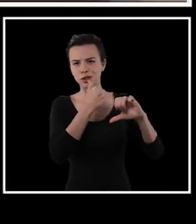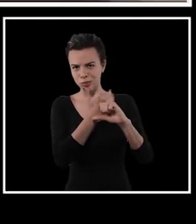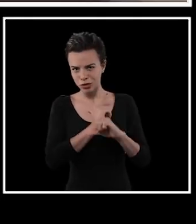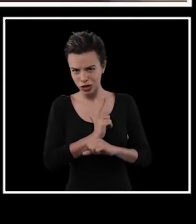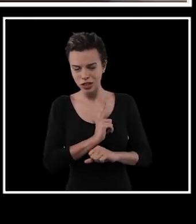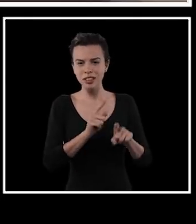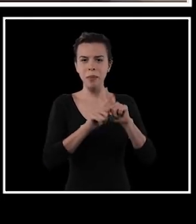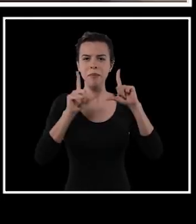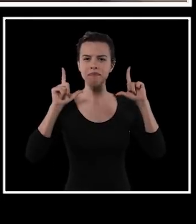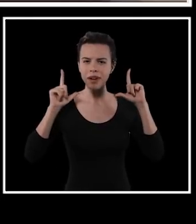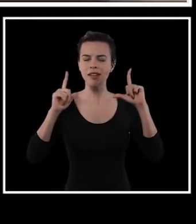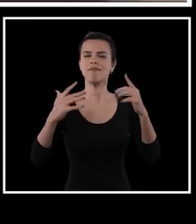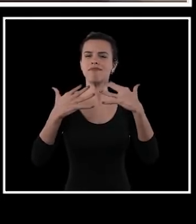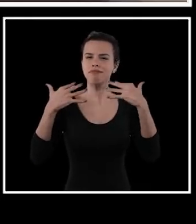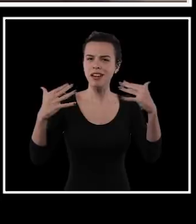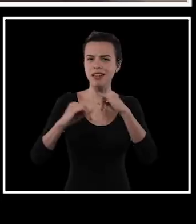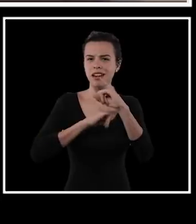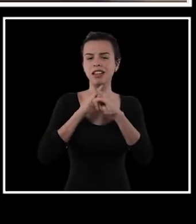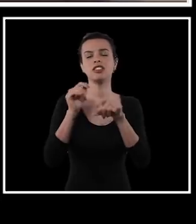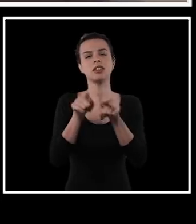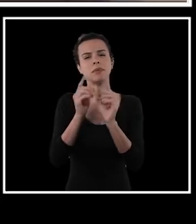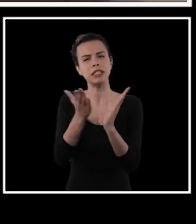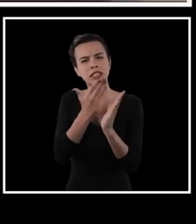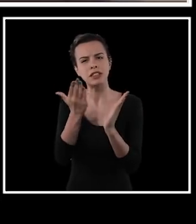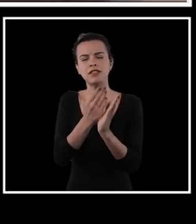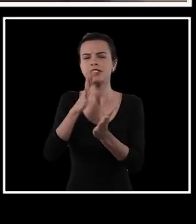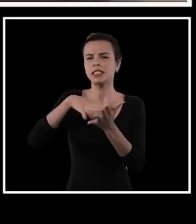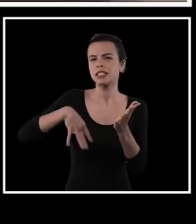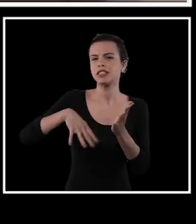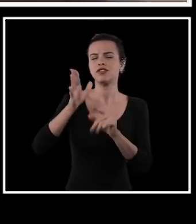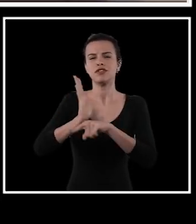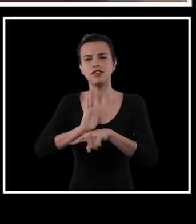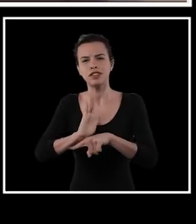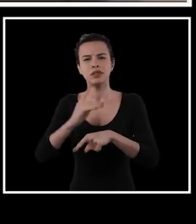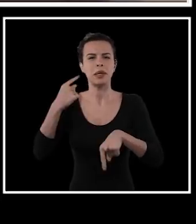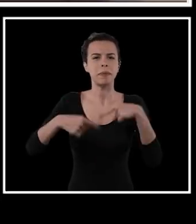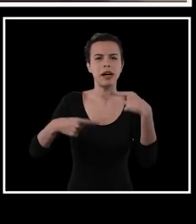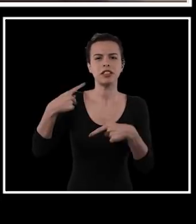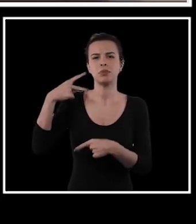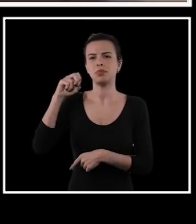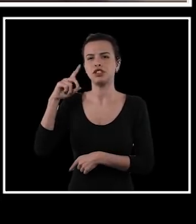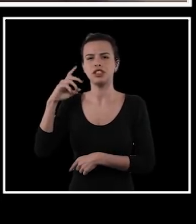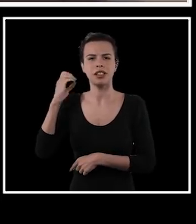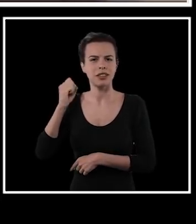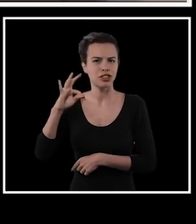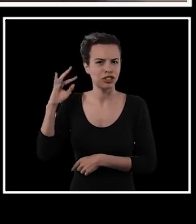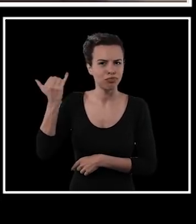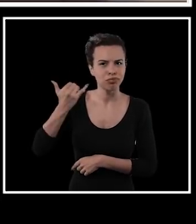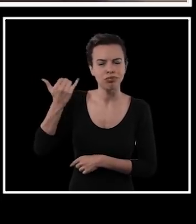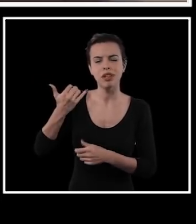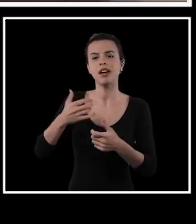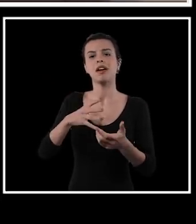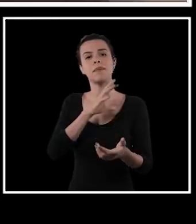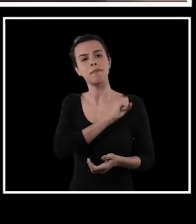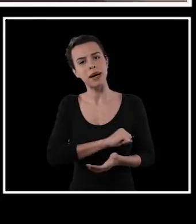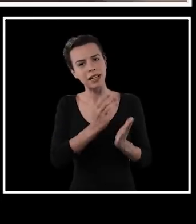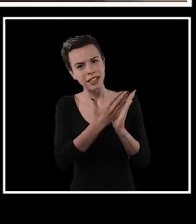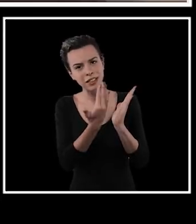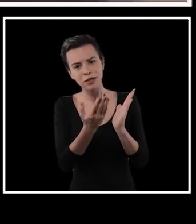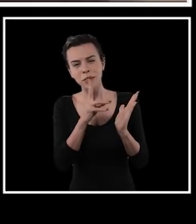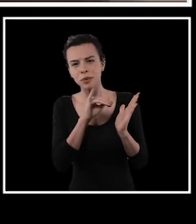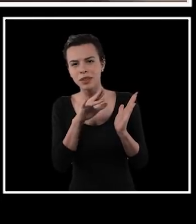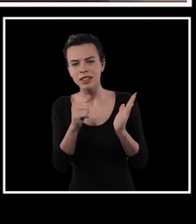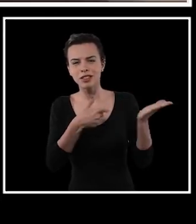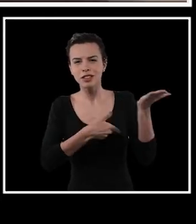canais, todo mundo aqui fala publicamente, tem livro, tem texto, tem vídeo, tem debate, tem podcast, tem conteúdo, pegue um livro com a